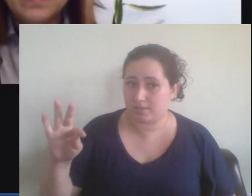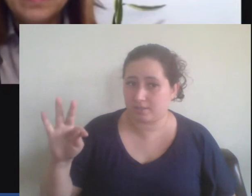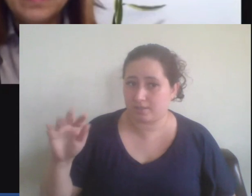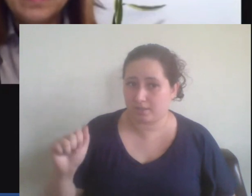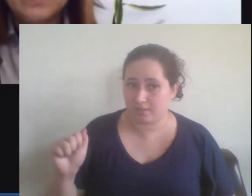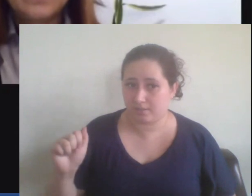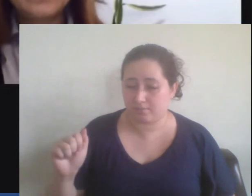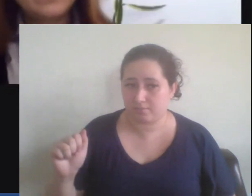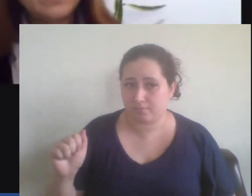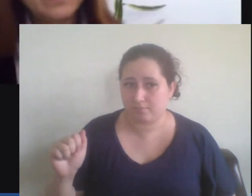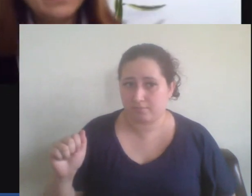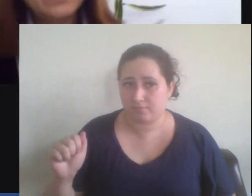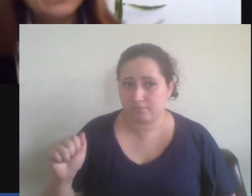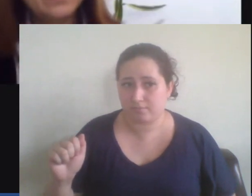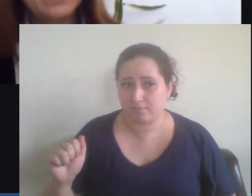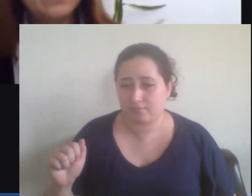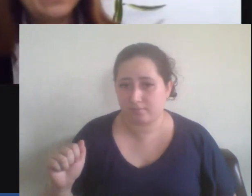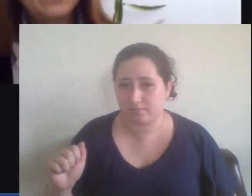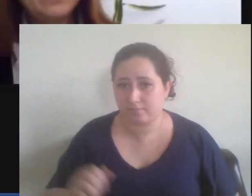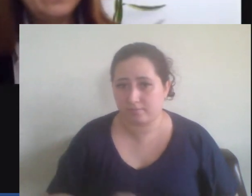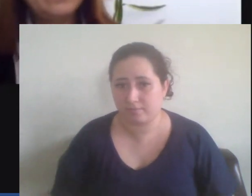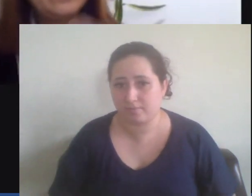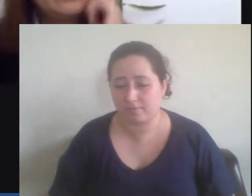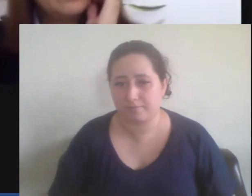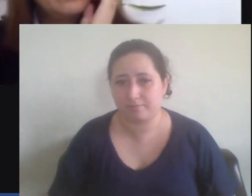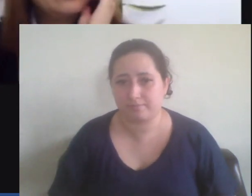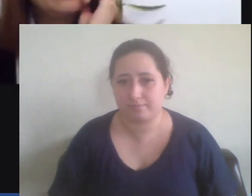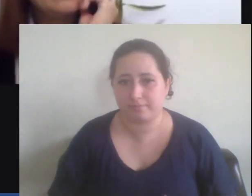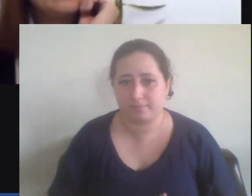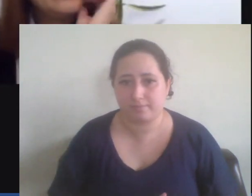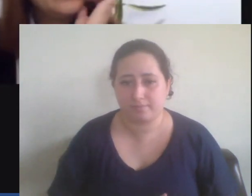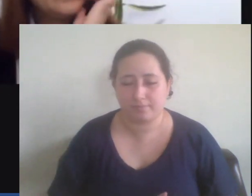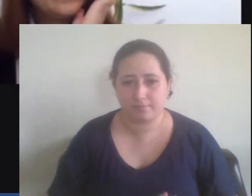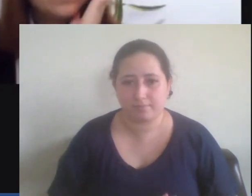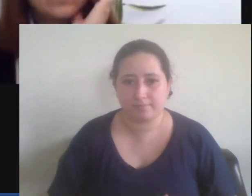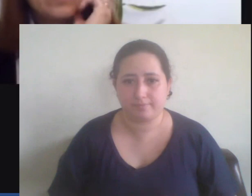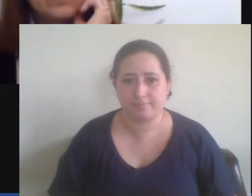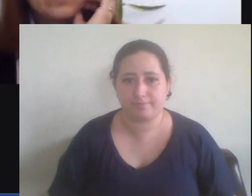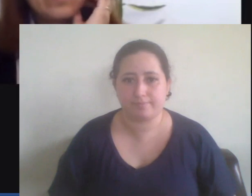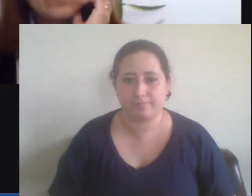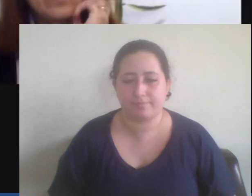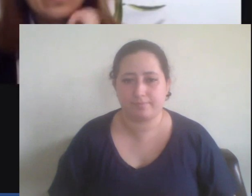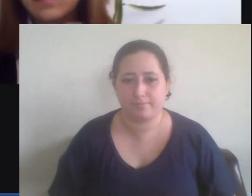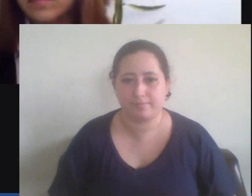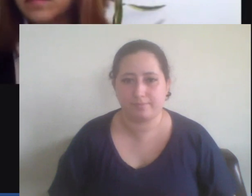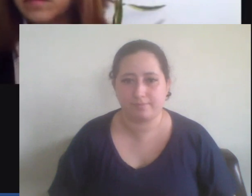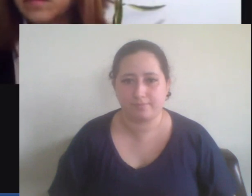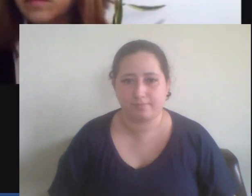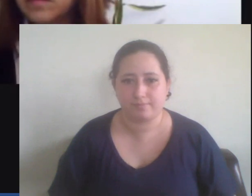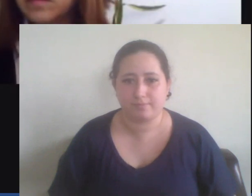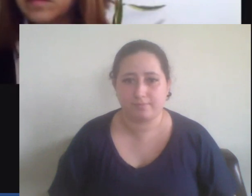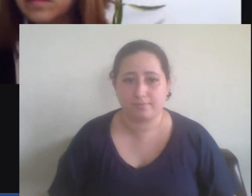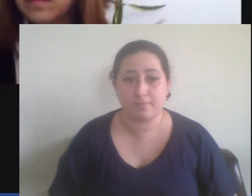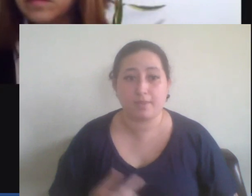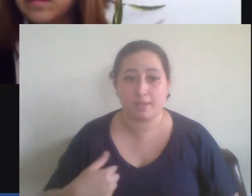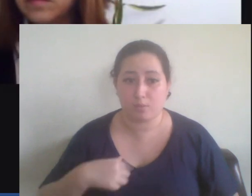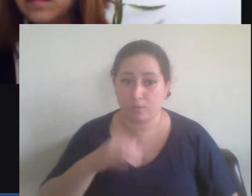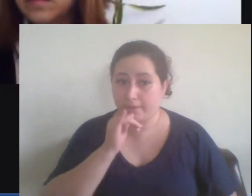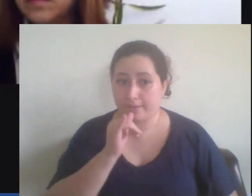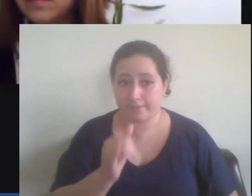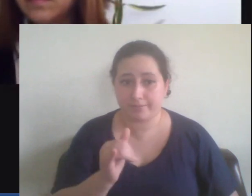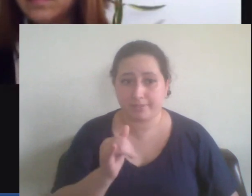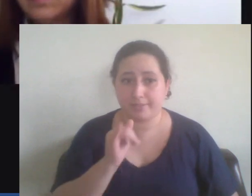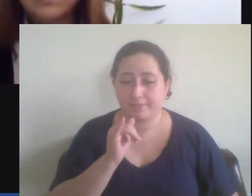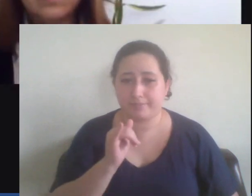olha vamos dizer o seguinte quando eu mencionei a questão